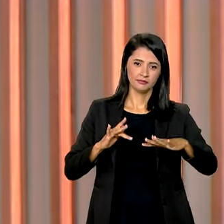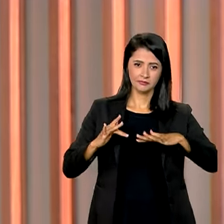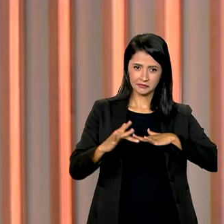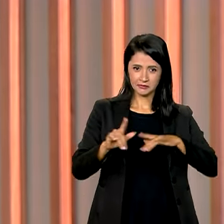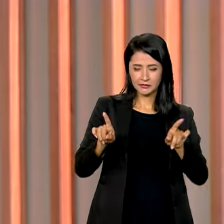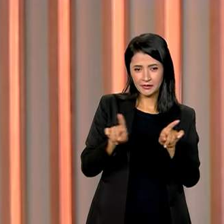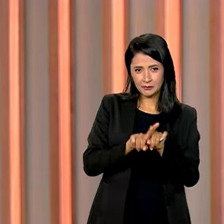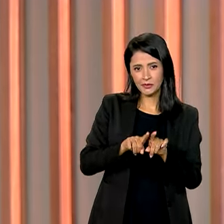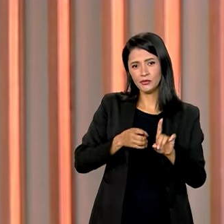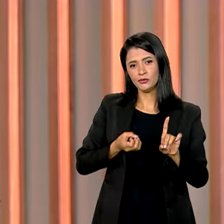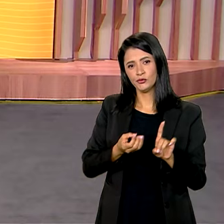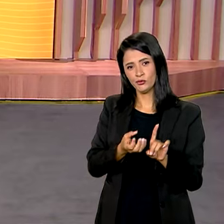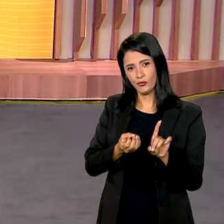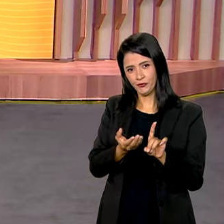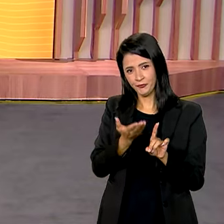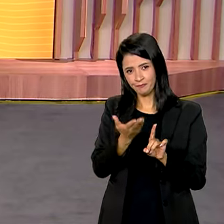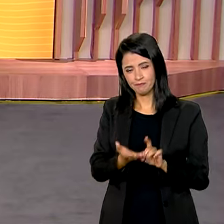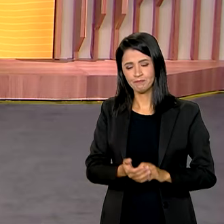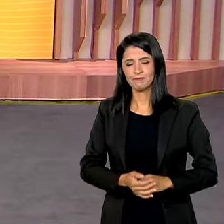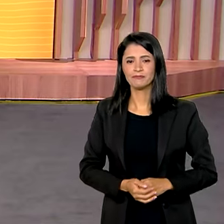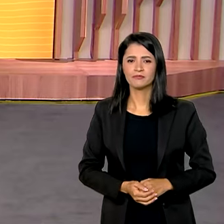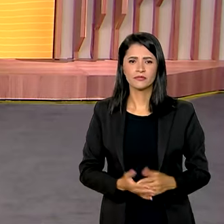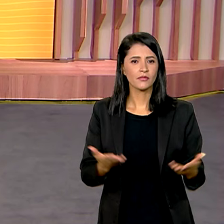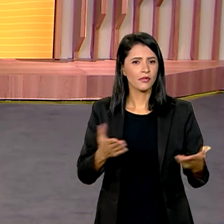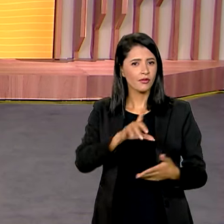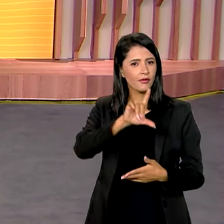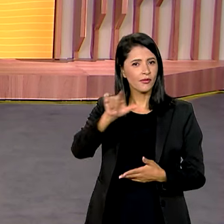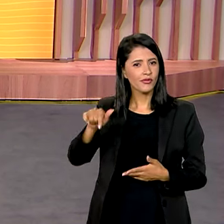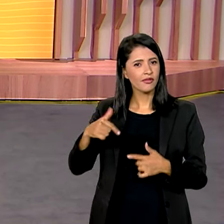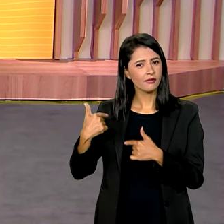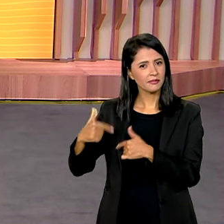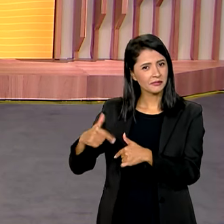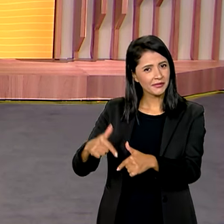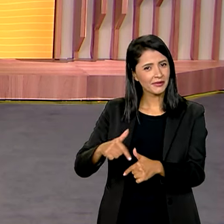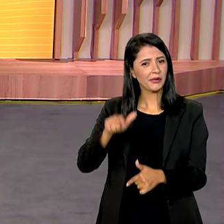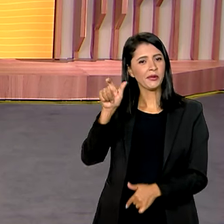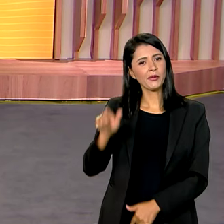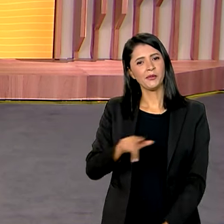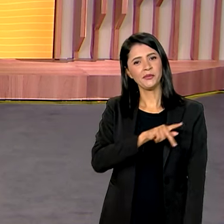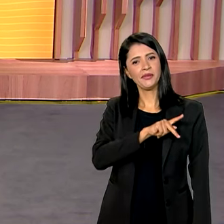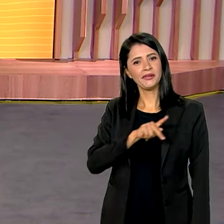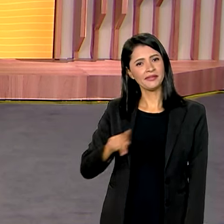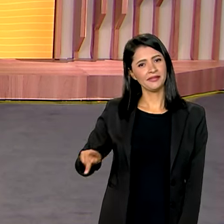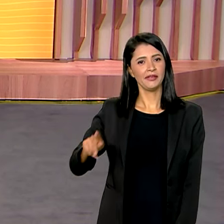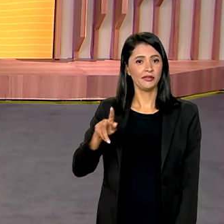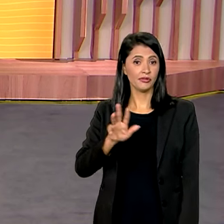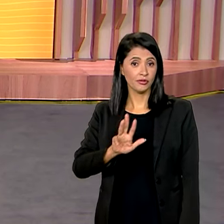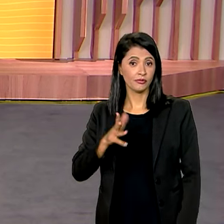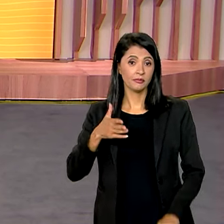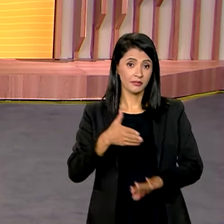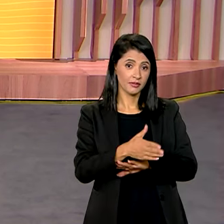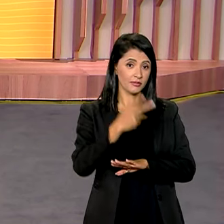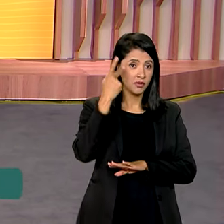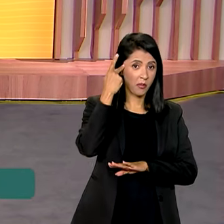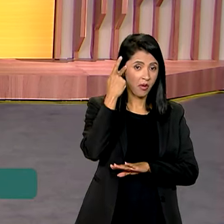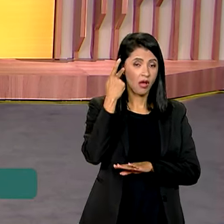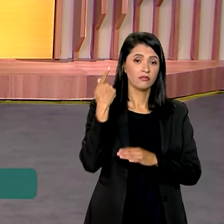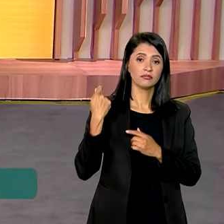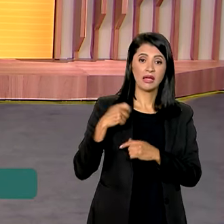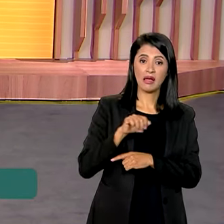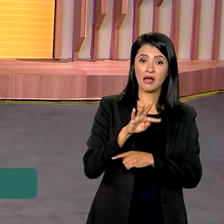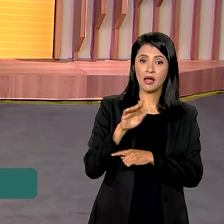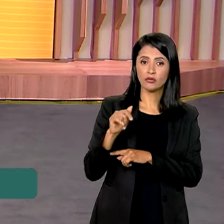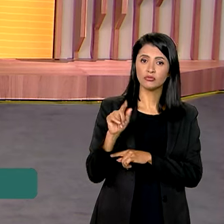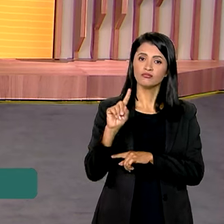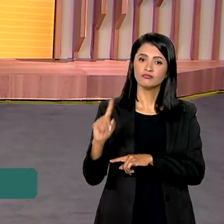redes sociais do Canal GOP. Hoje é Dia do Trabalhador. O presidente Lula participa em São Paulo, de ato unificado, em